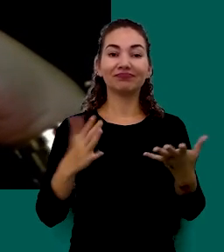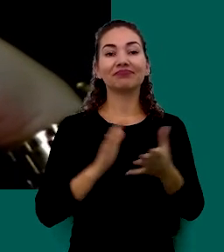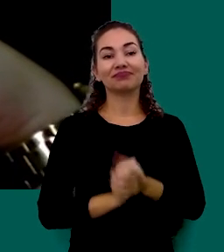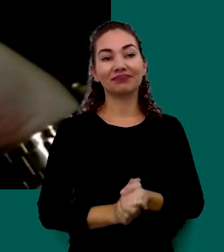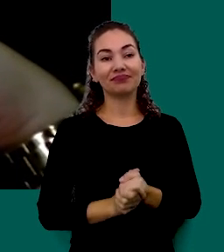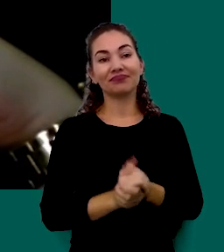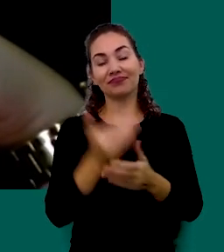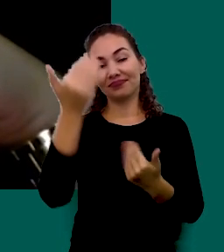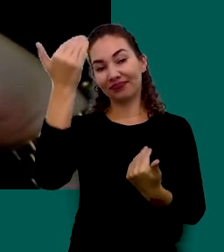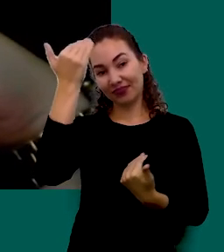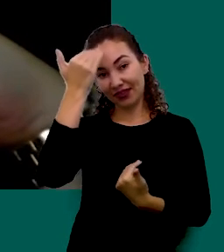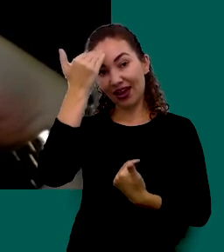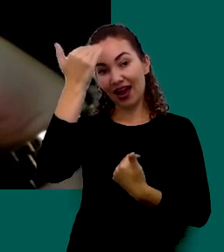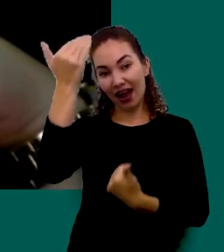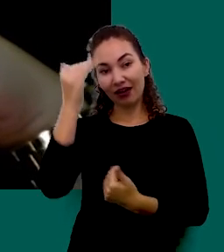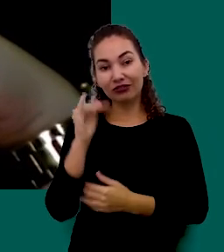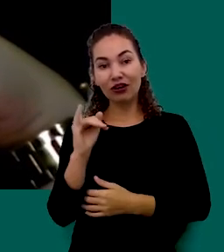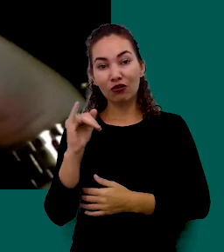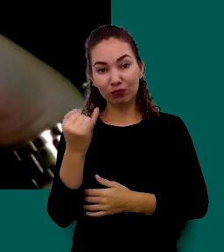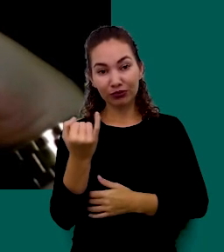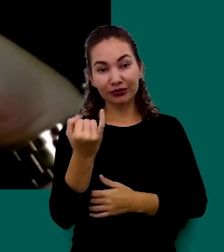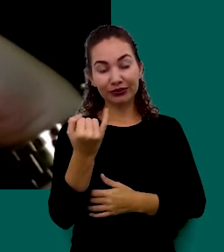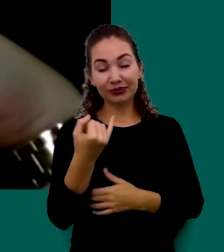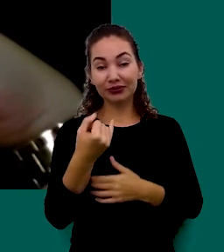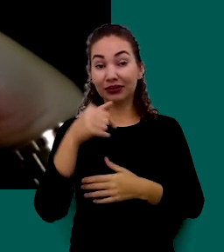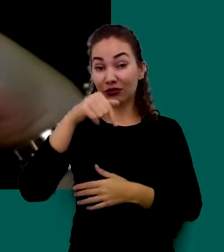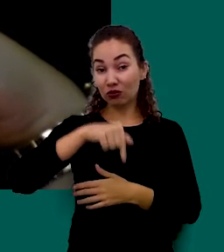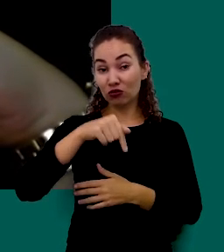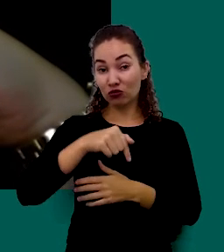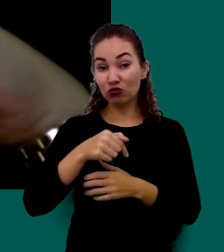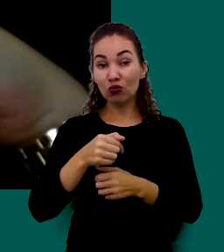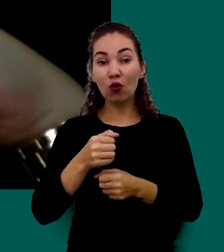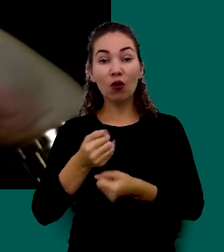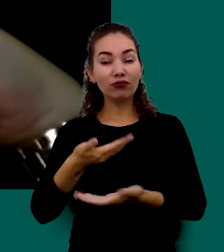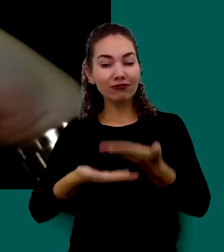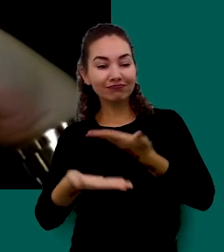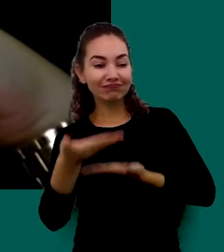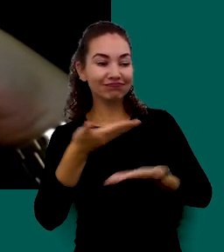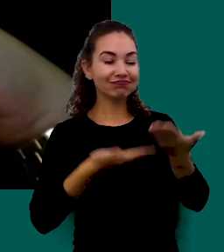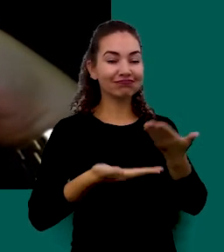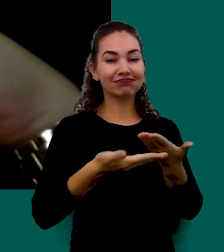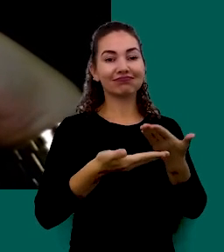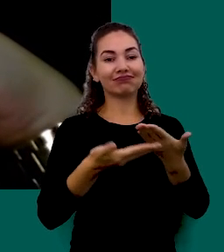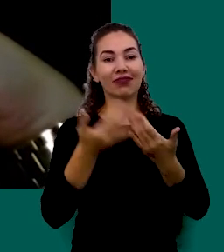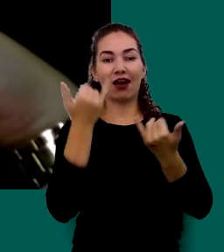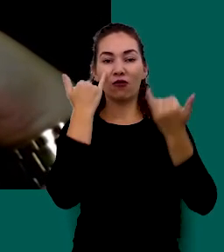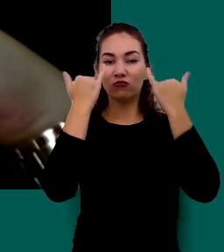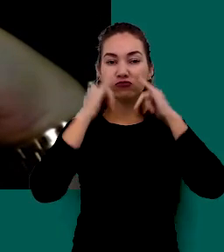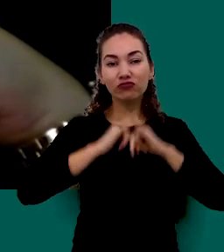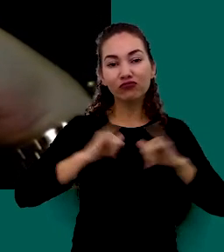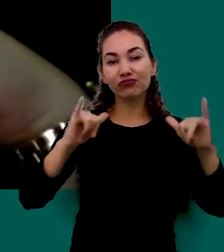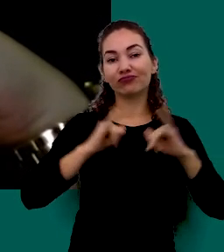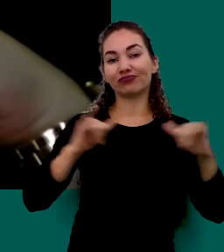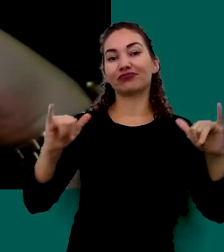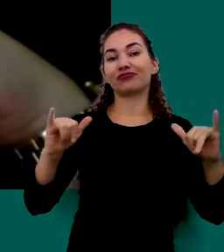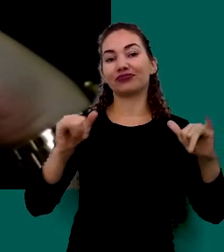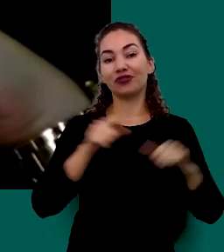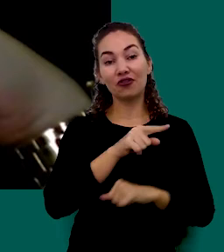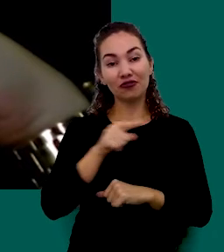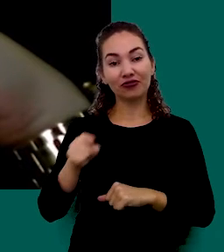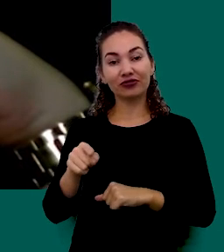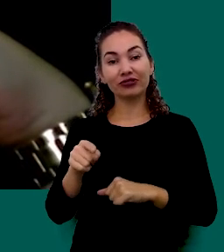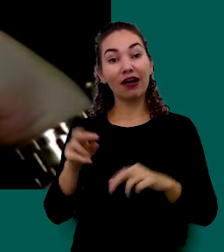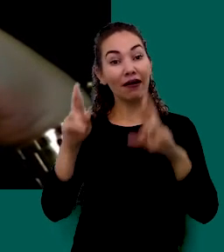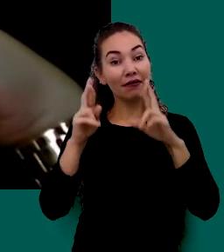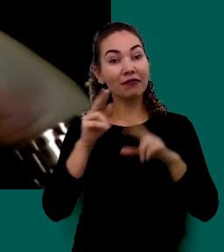Agradeço A Oportunidade De Estar Aqui Compartilhando Com Vocês Essas Informações Eu Espero